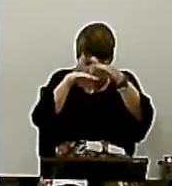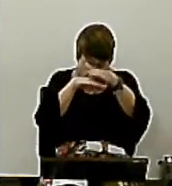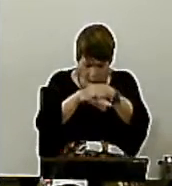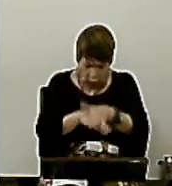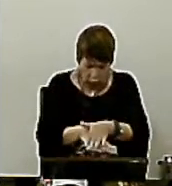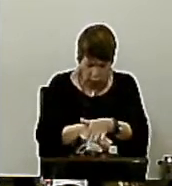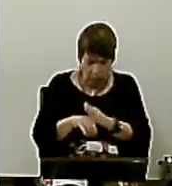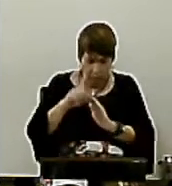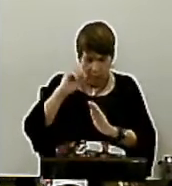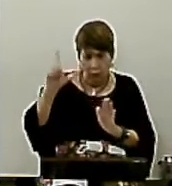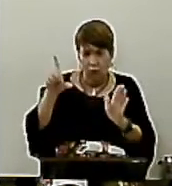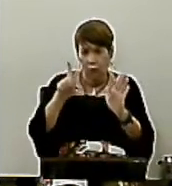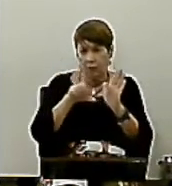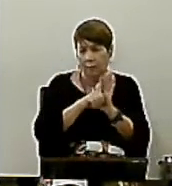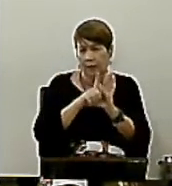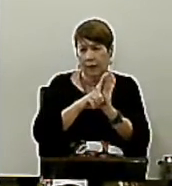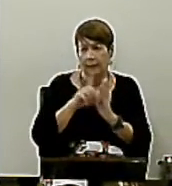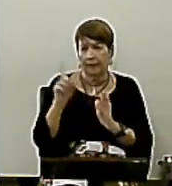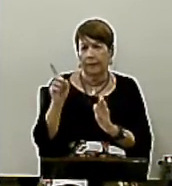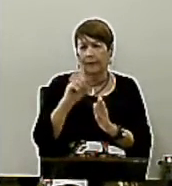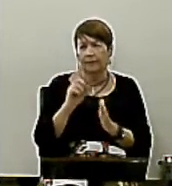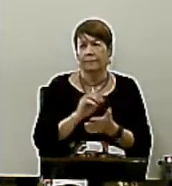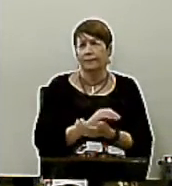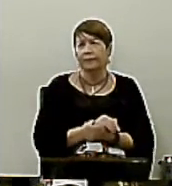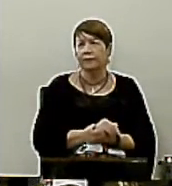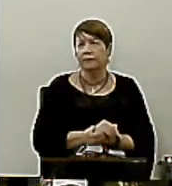Deixa eu terminar Porque eu já Falei bastante